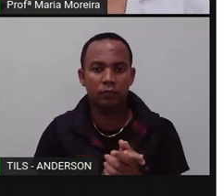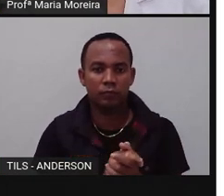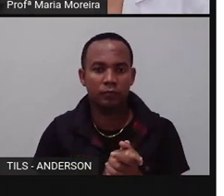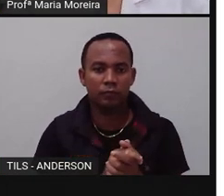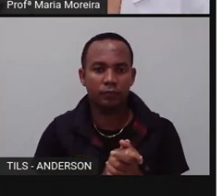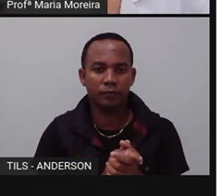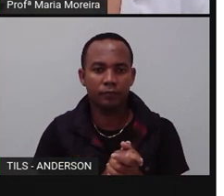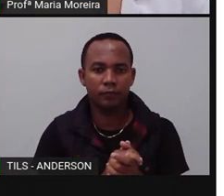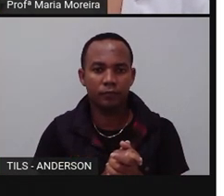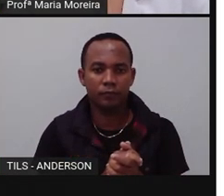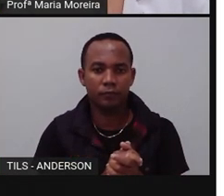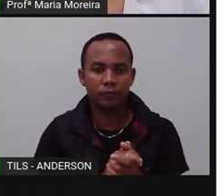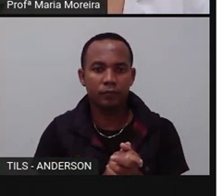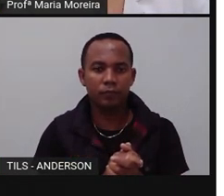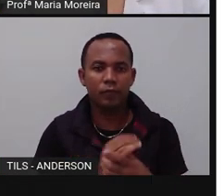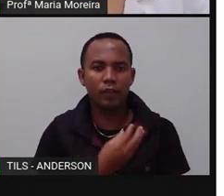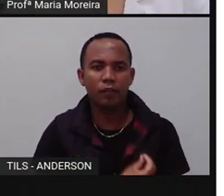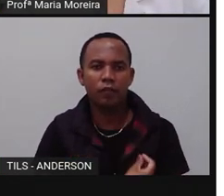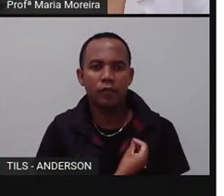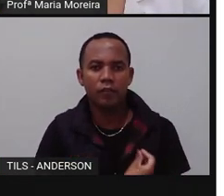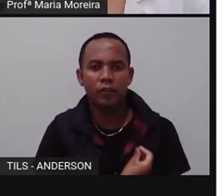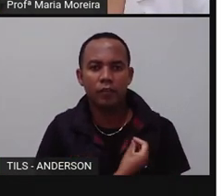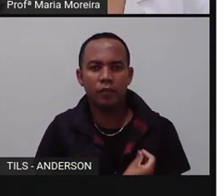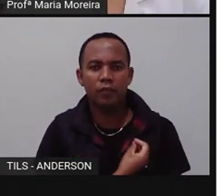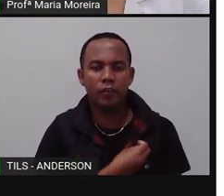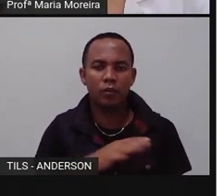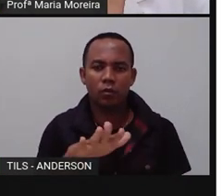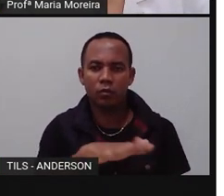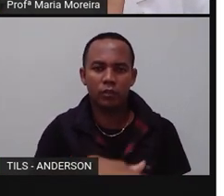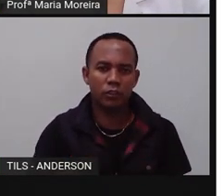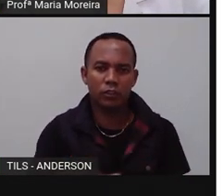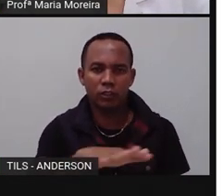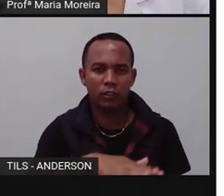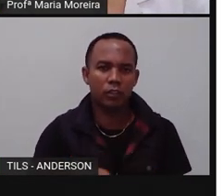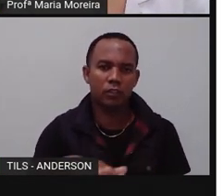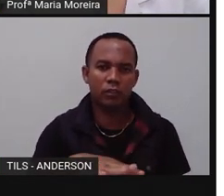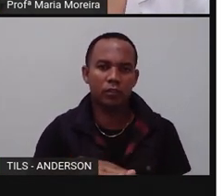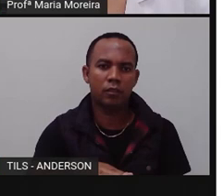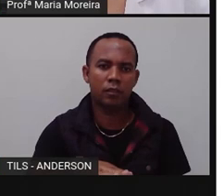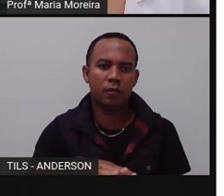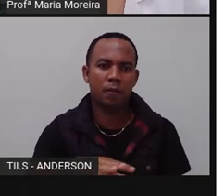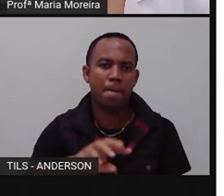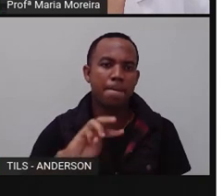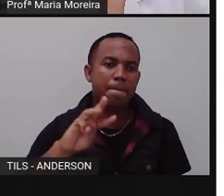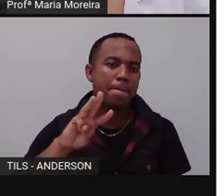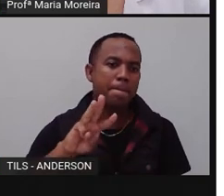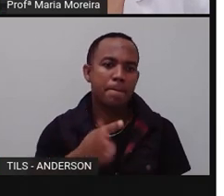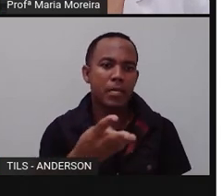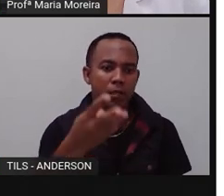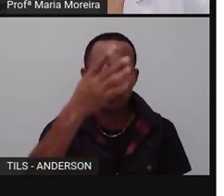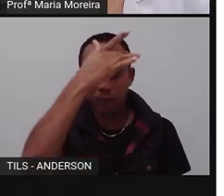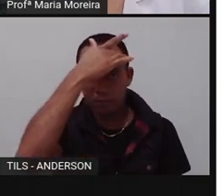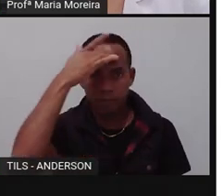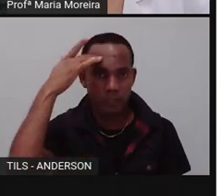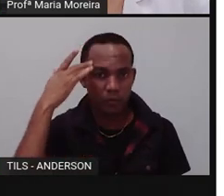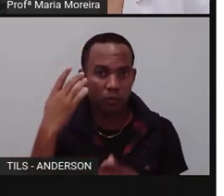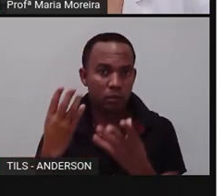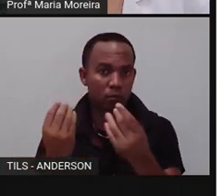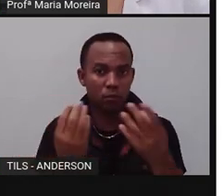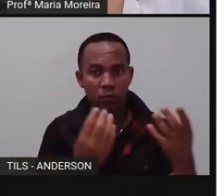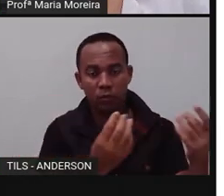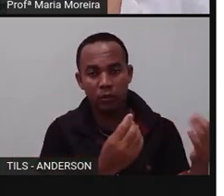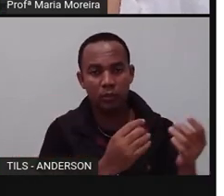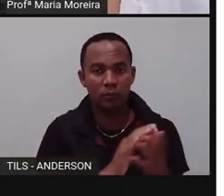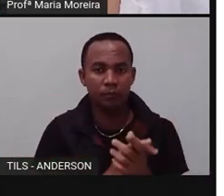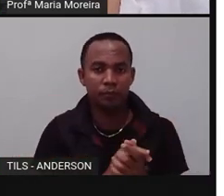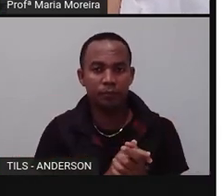Primordialmente religioso. Vivem no continente mais de um milhão de habitantes. Muito. Mais de um